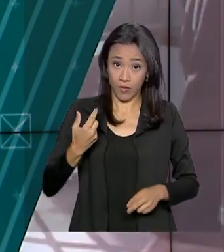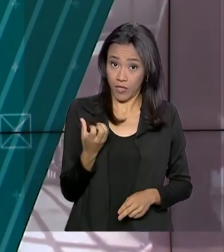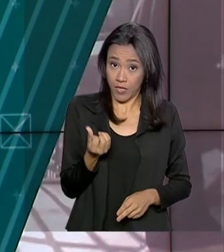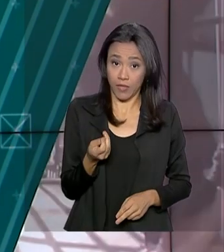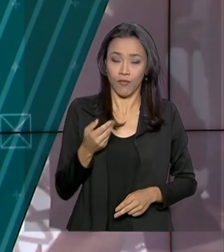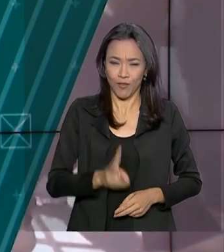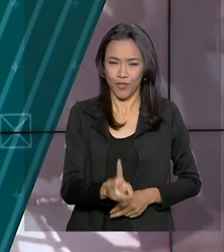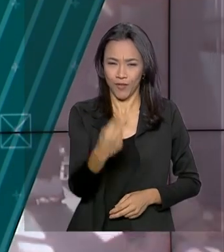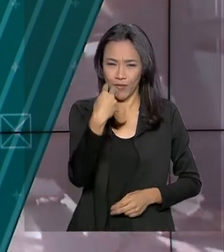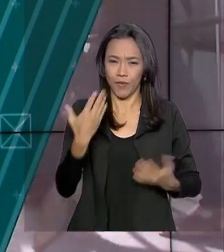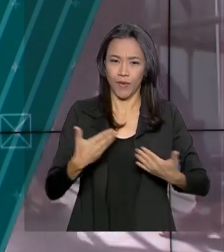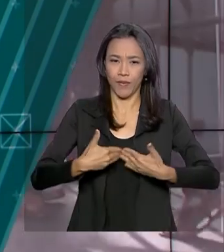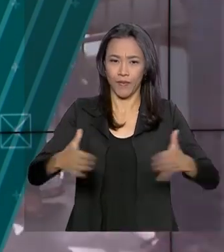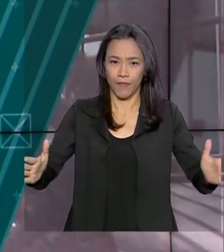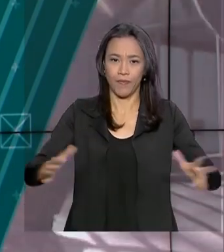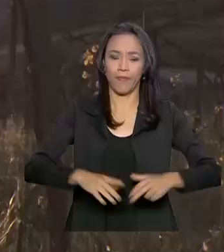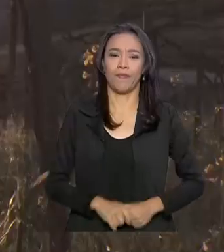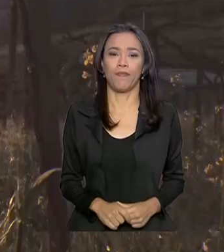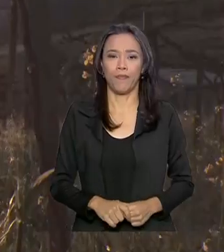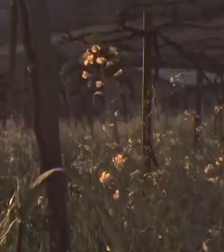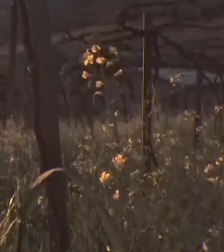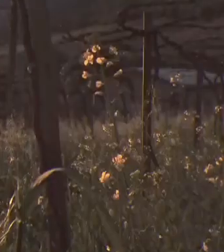gente, o Brasil em dia já está no ar.